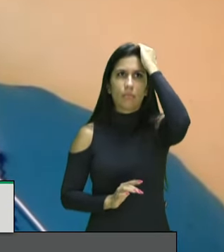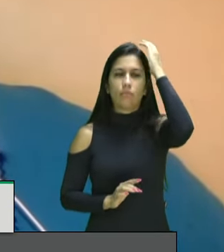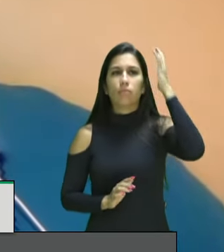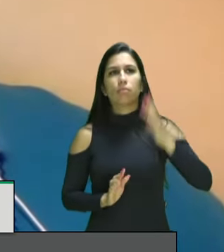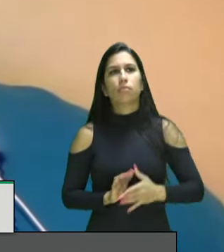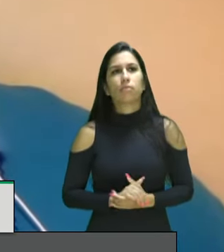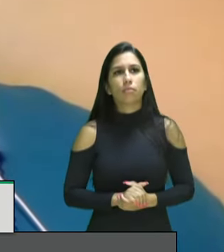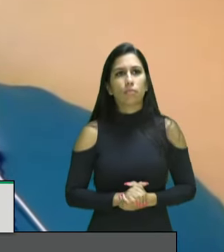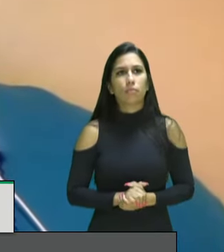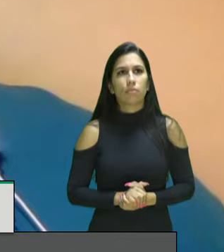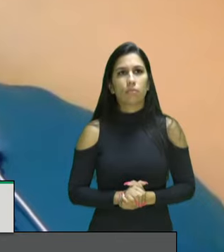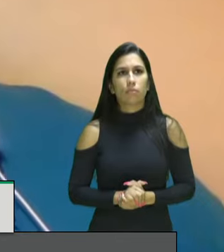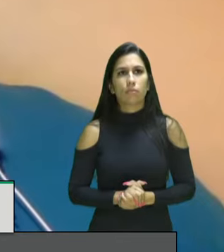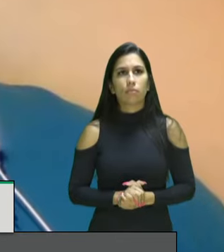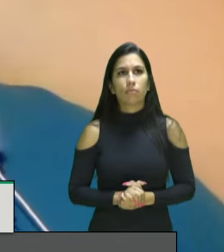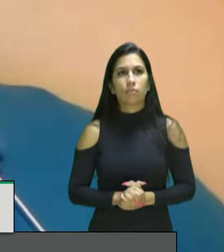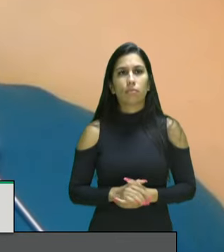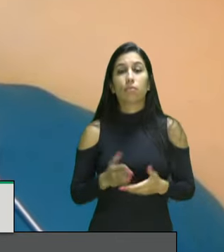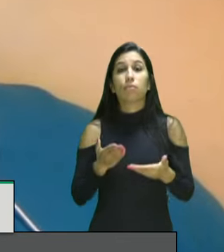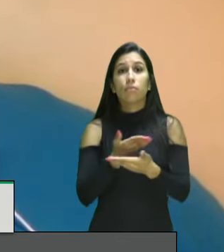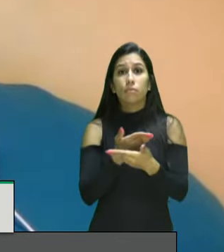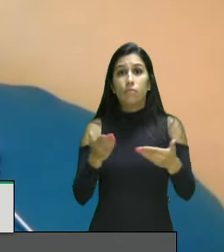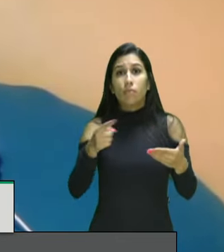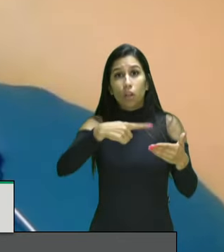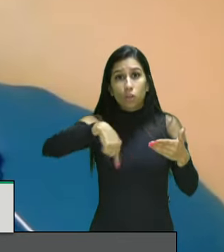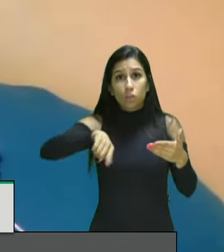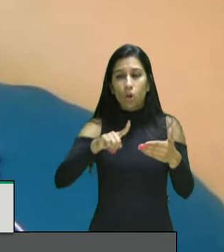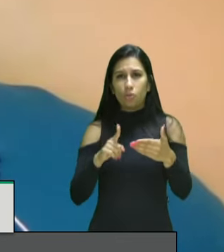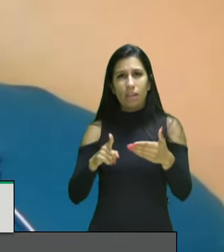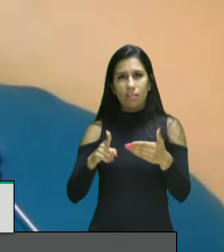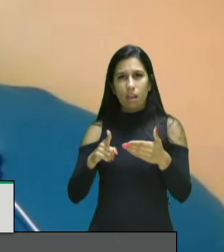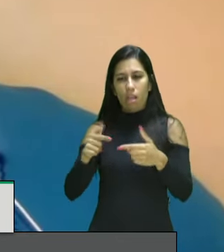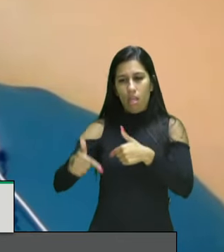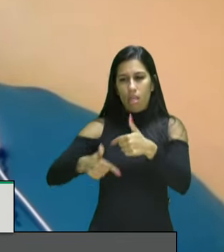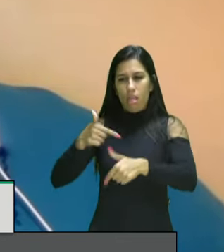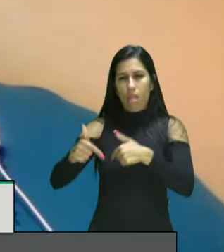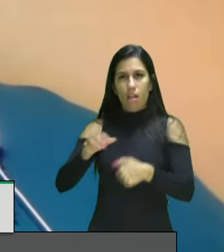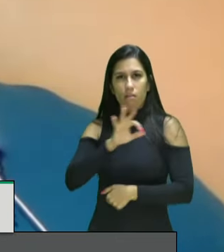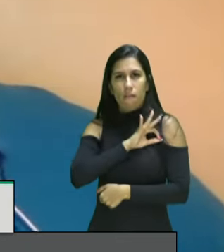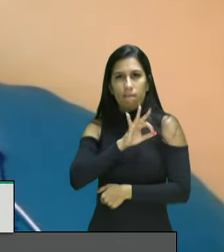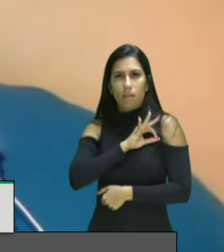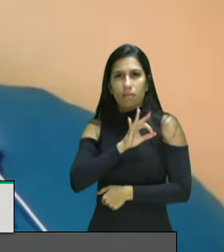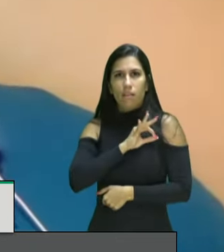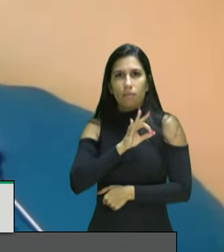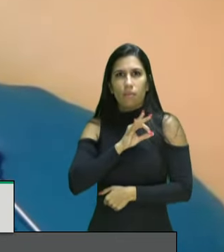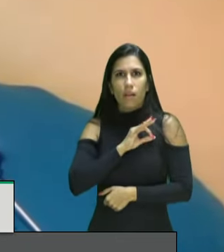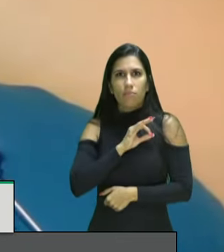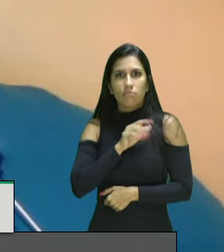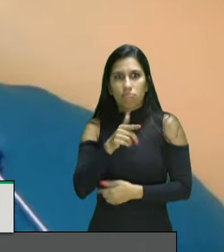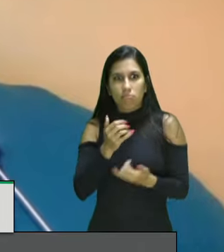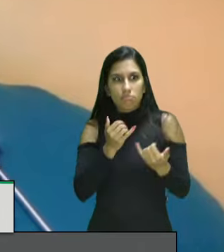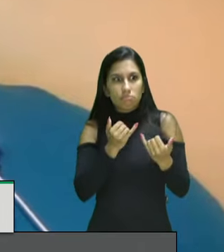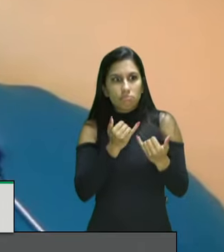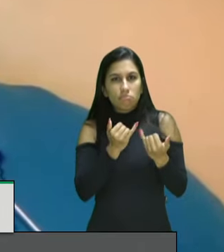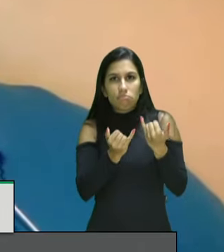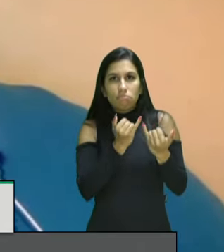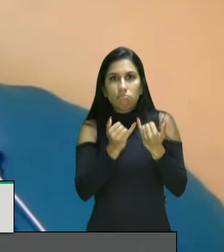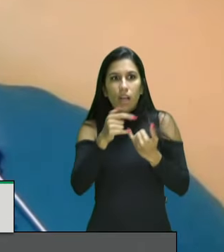repressiva foi voltada para combater os novos inimigos internos entre aspas as populações periféricas